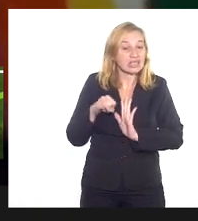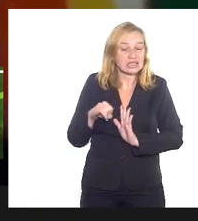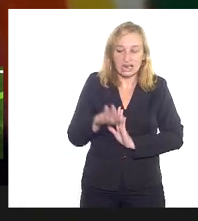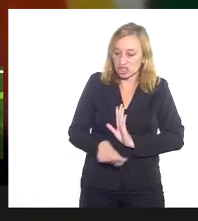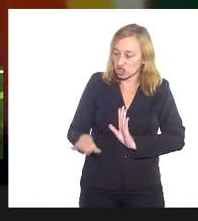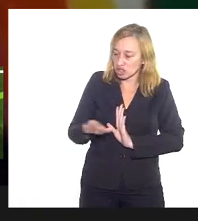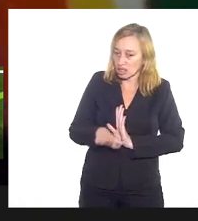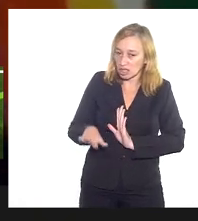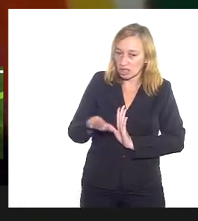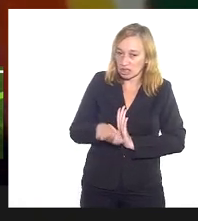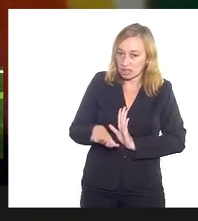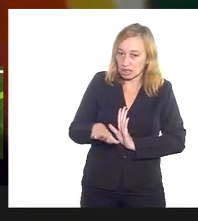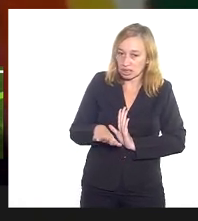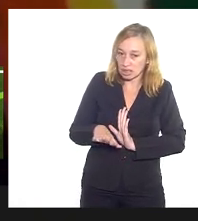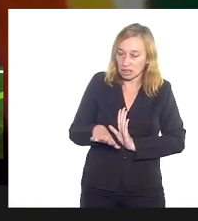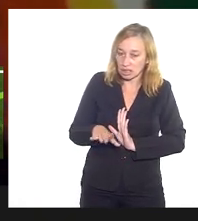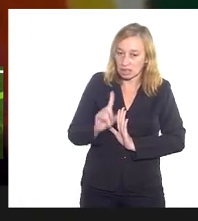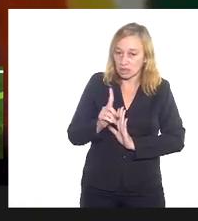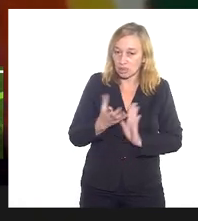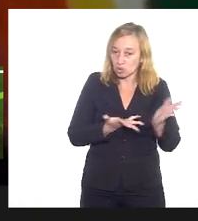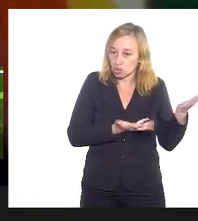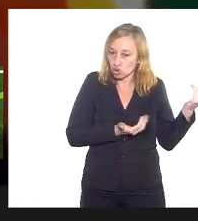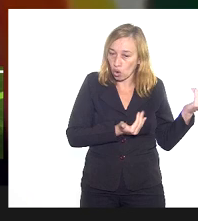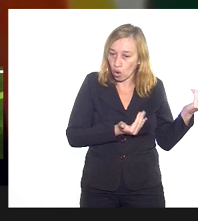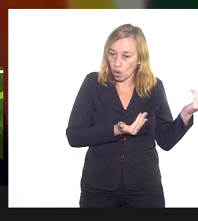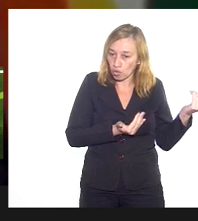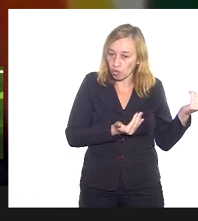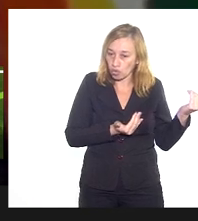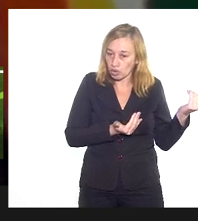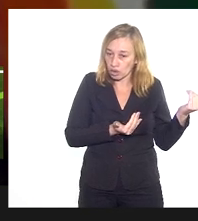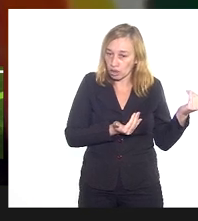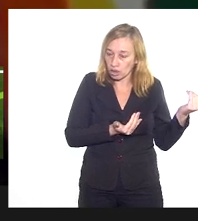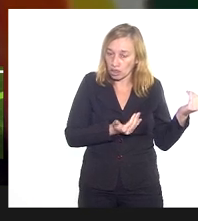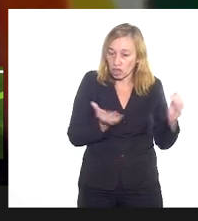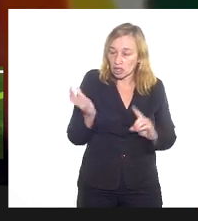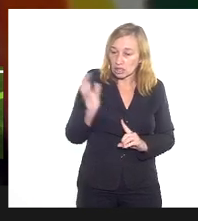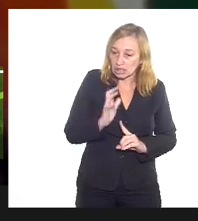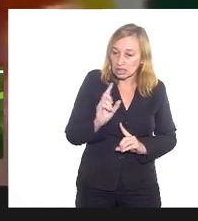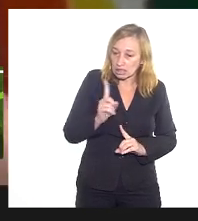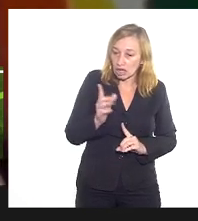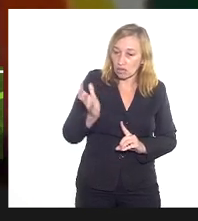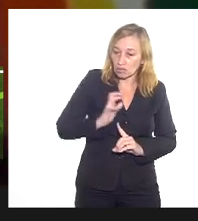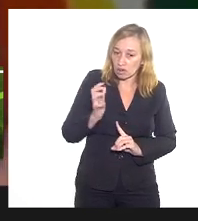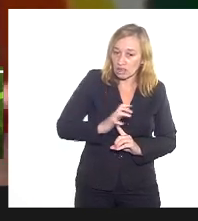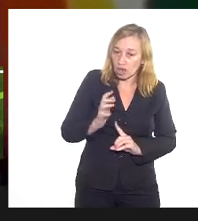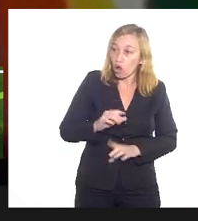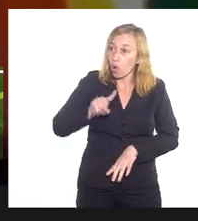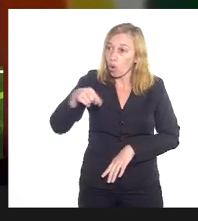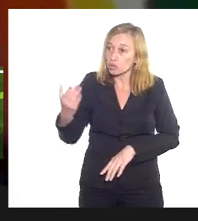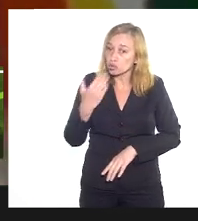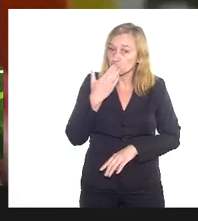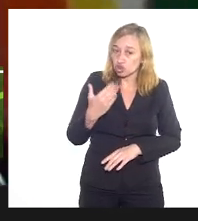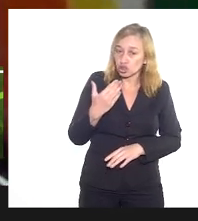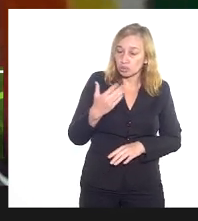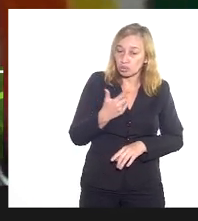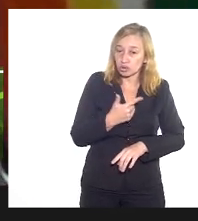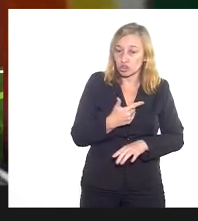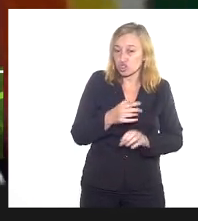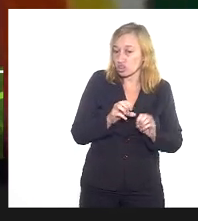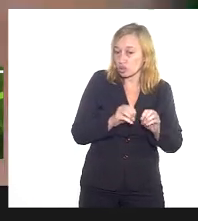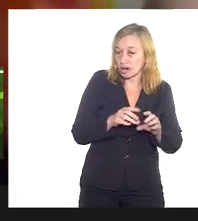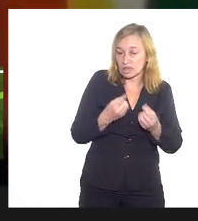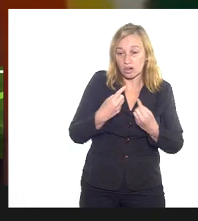crianças que não são, jovens e crianças que não são influenciadas por nenhum outro tipo de educação